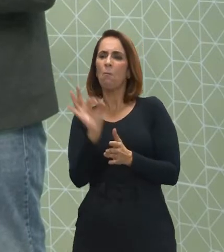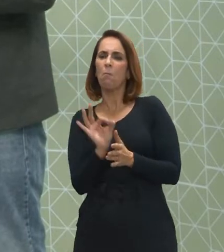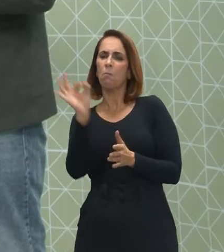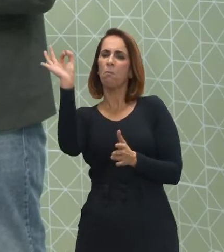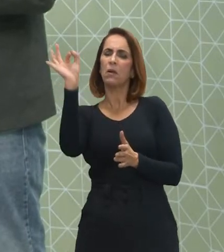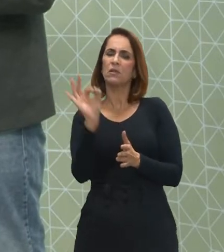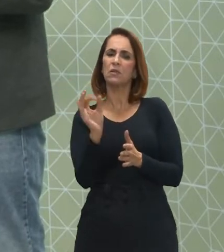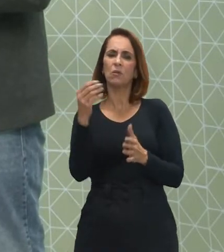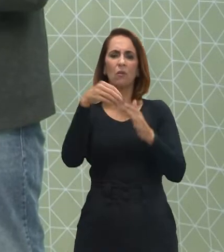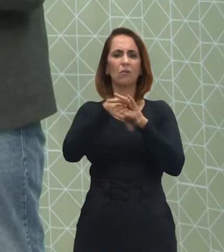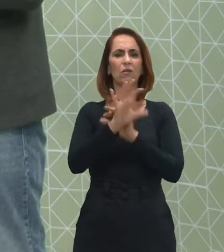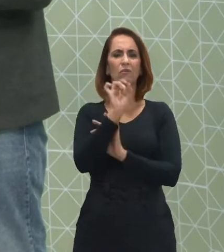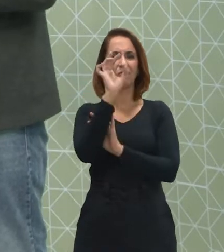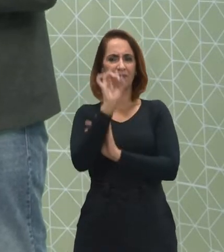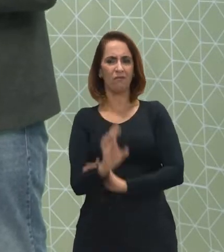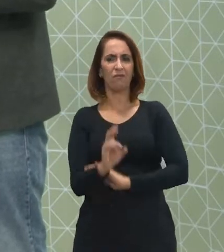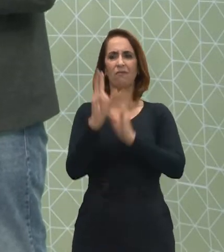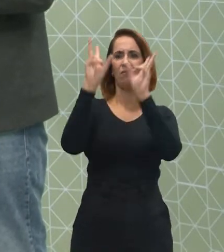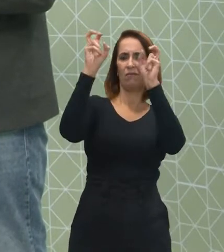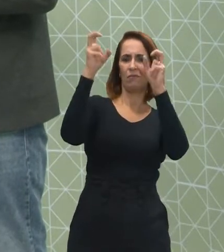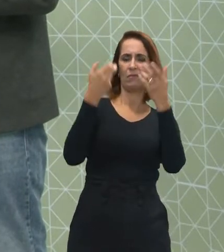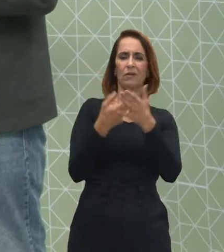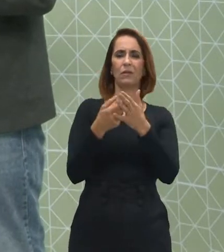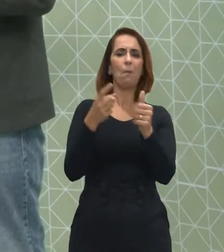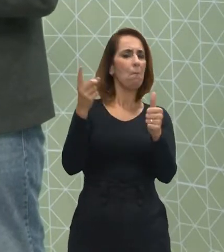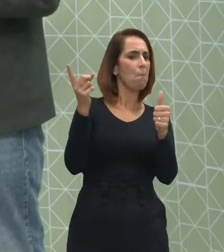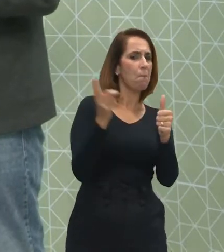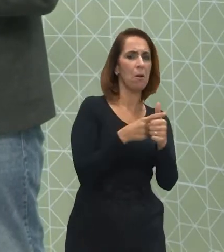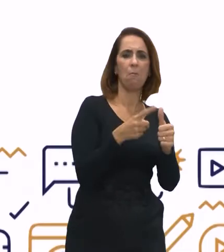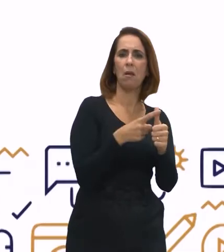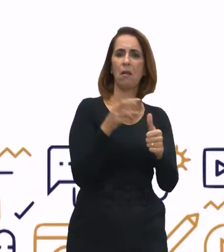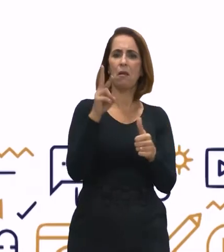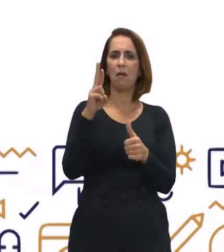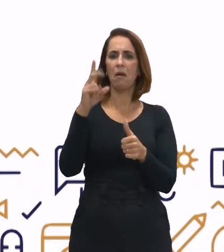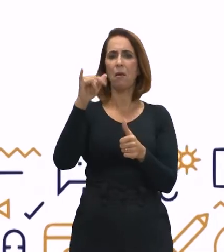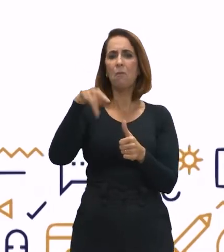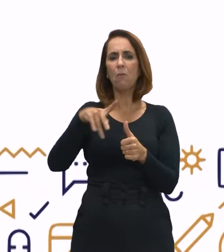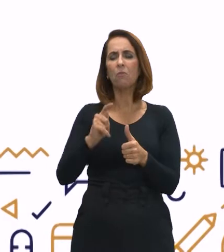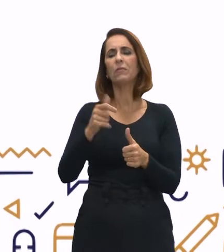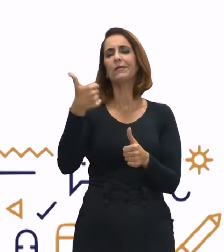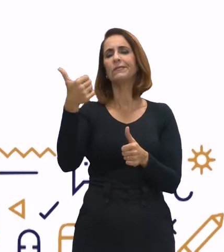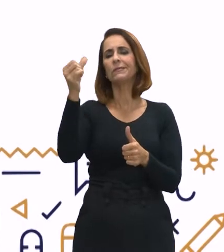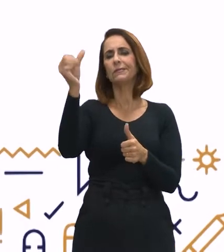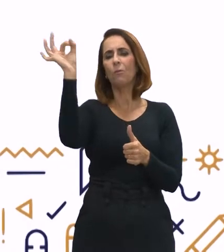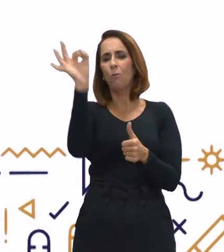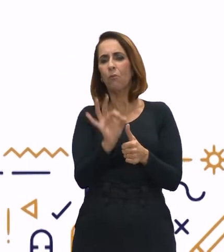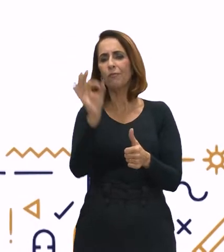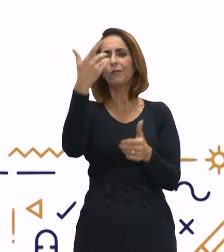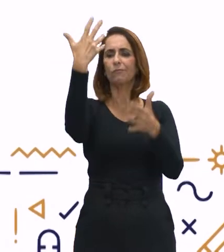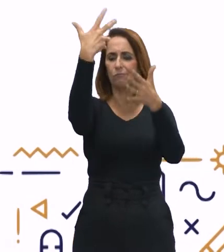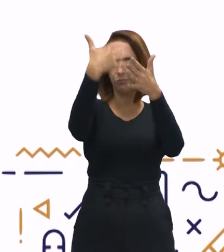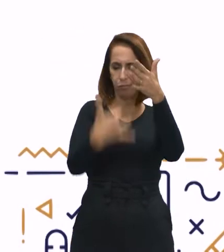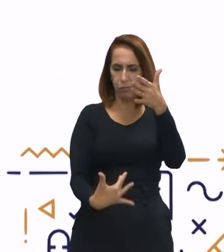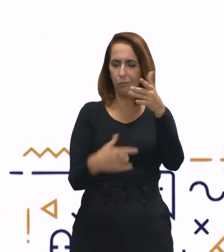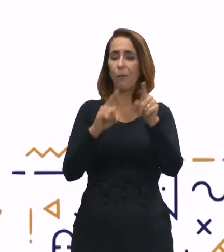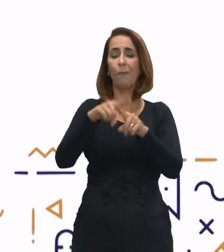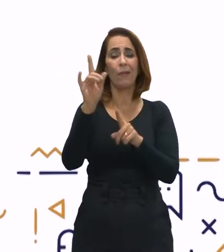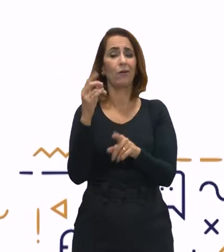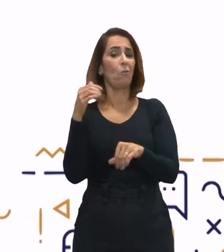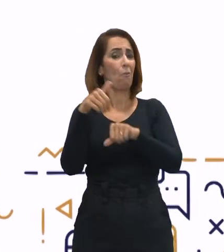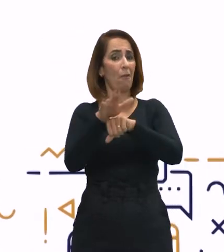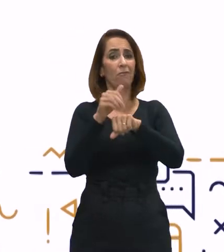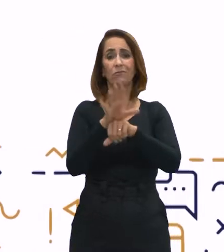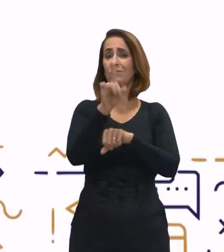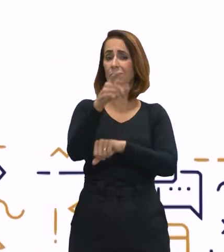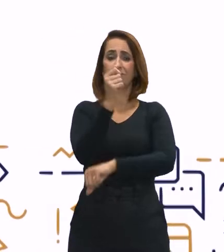dentro de cada temática. Na Primeira República, 16%, e assim por diante. E mais uma dica